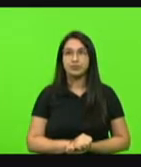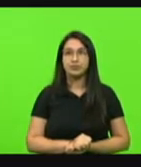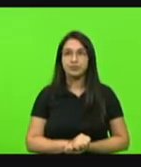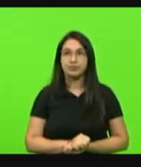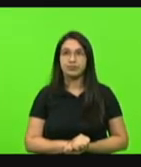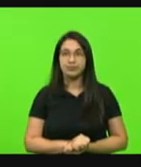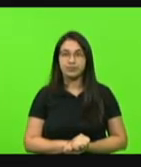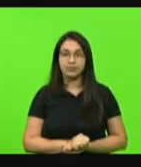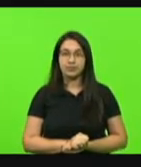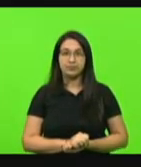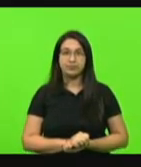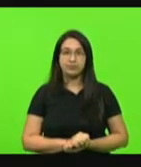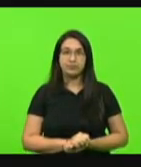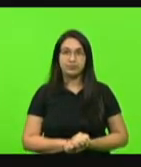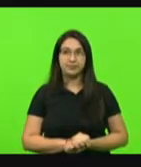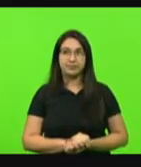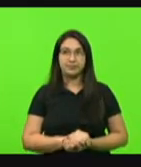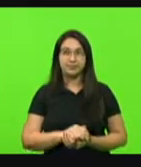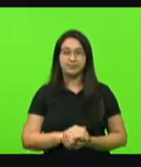Desculpa, presidente.